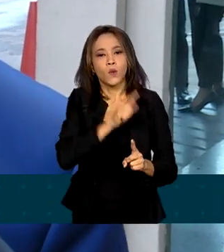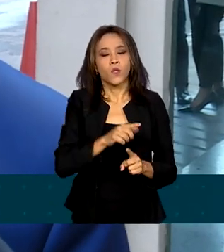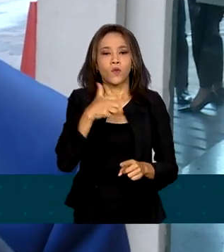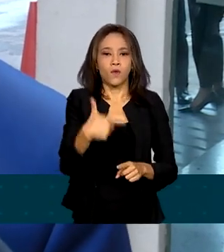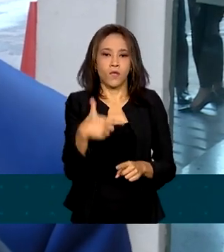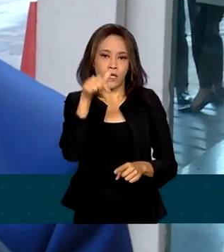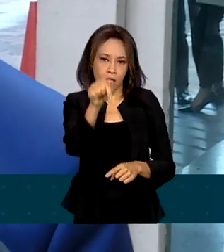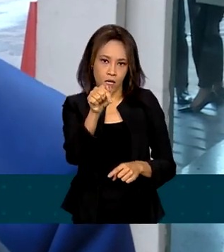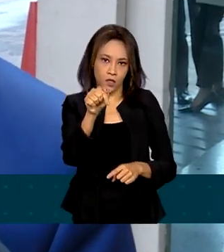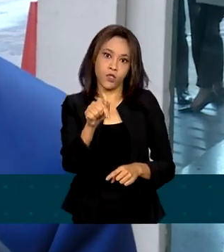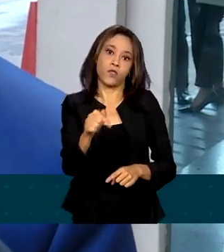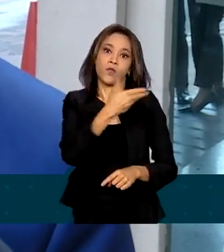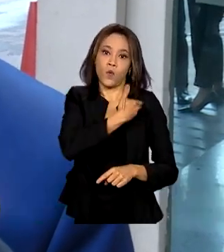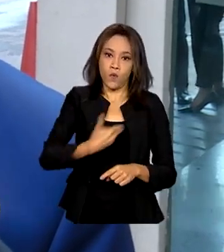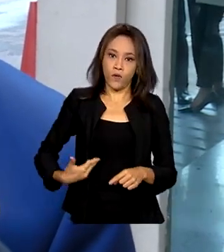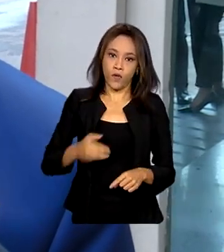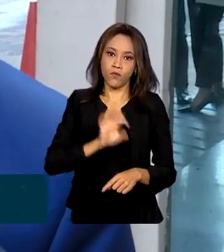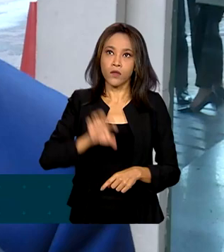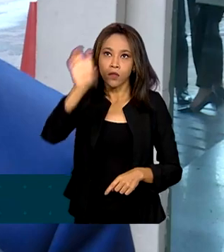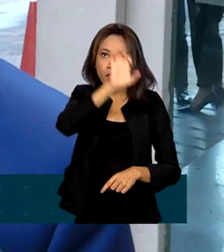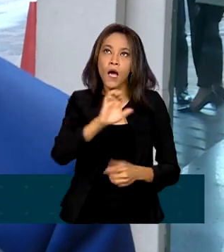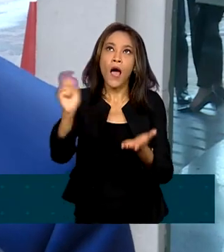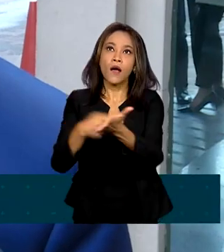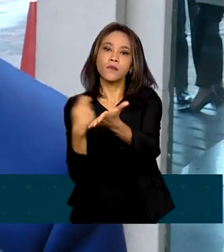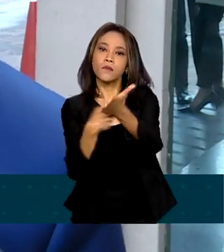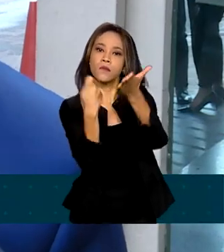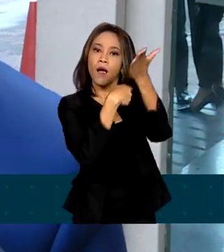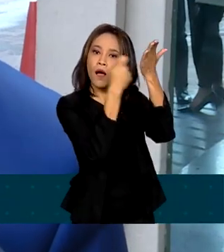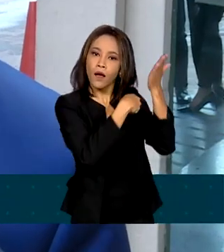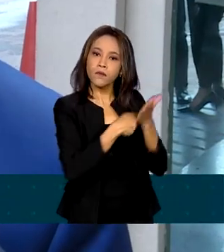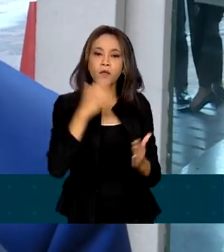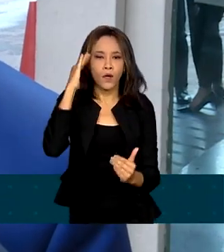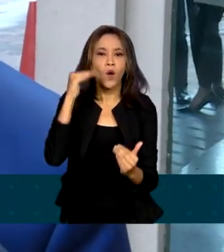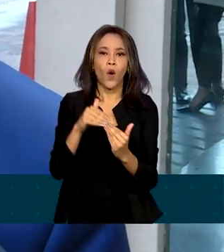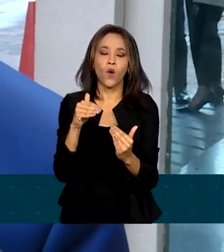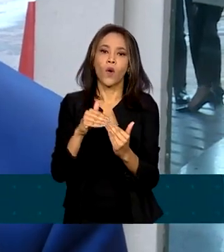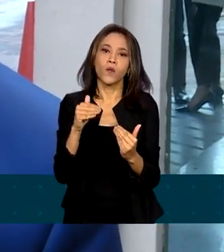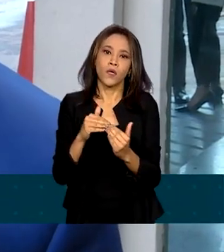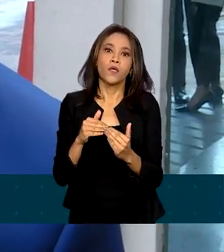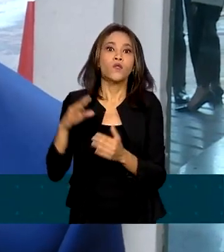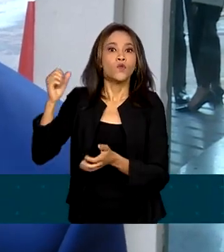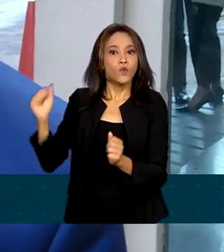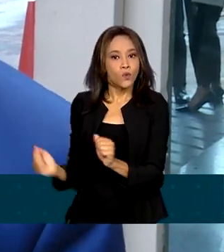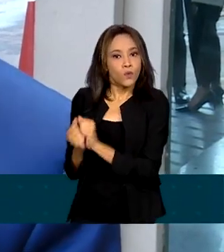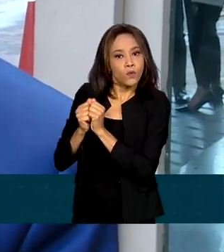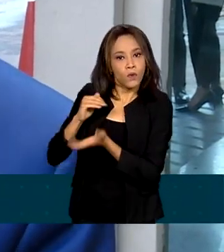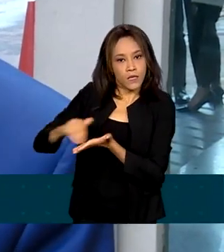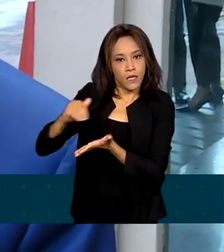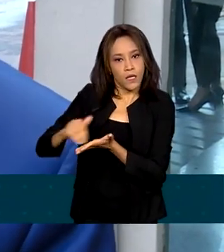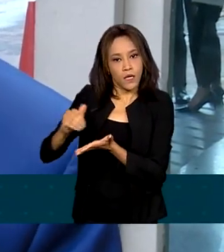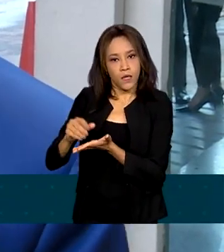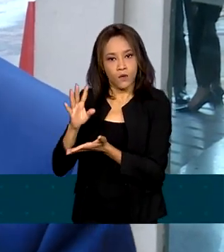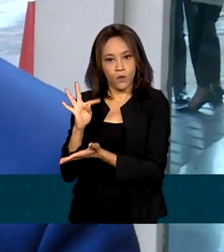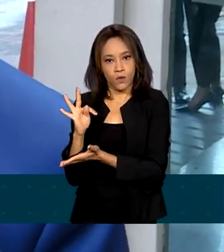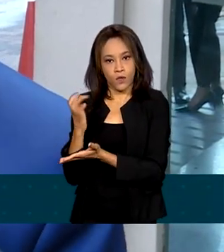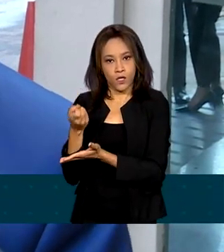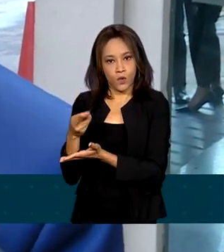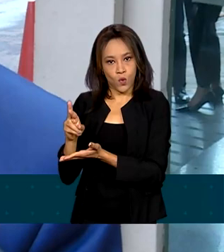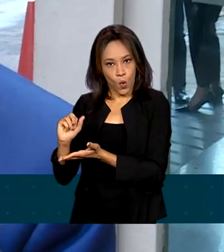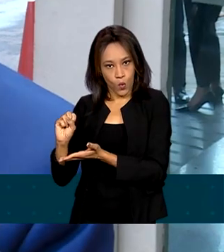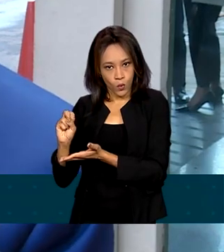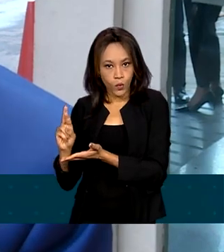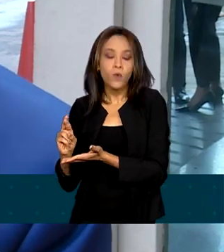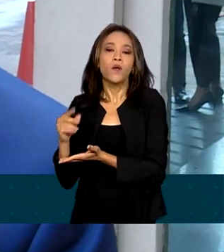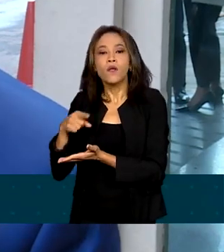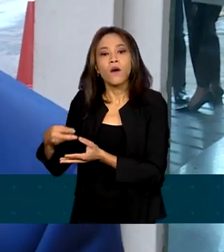governadores e governadoras assinassem um acordo junto à Secretaria do Tesouro Nacional e agora vamos levar ao Supremo Tribunal Federal. Então ainda tem